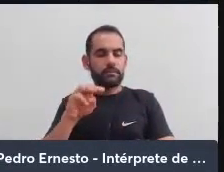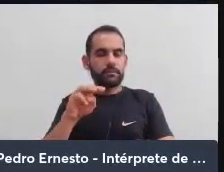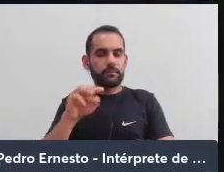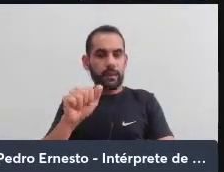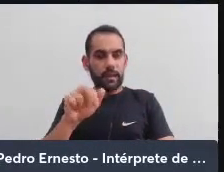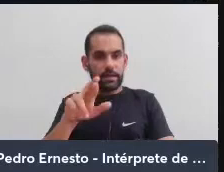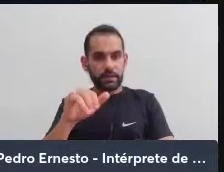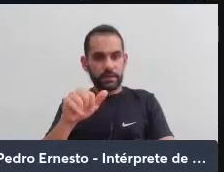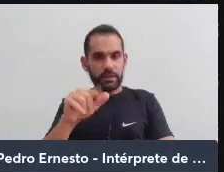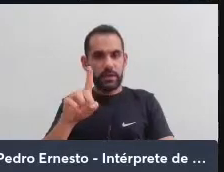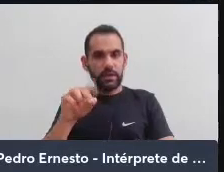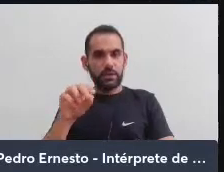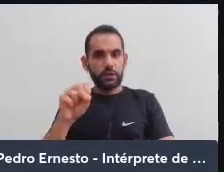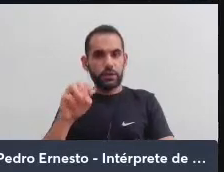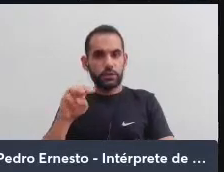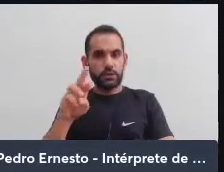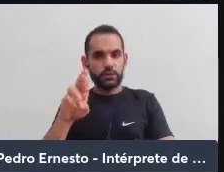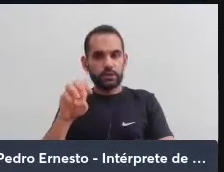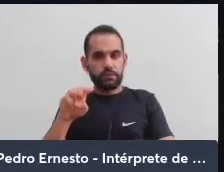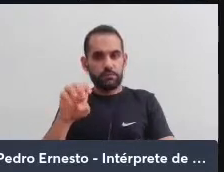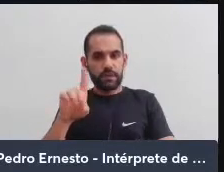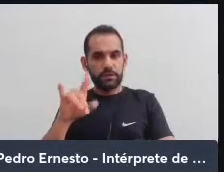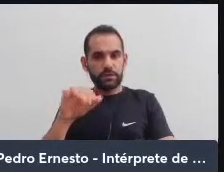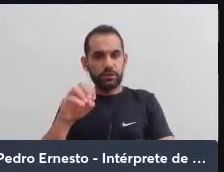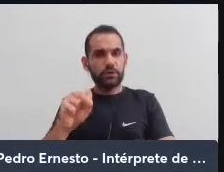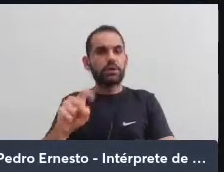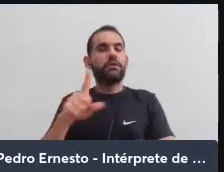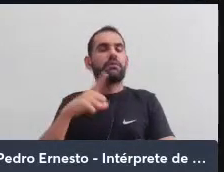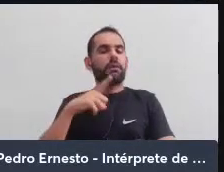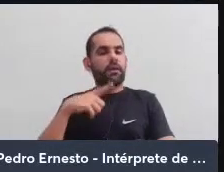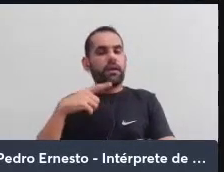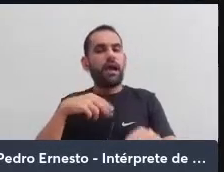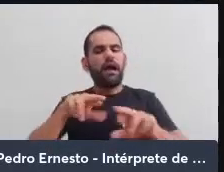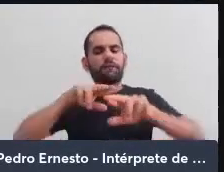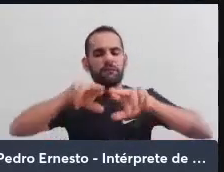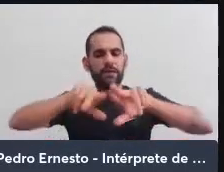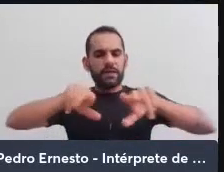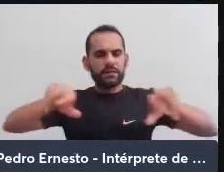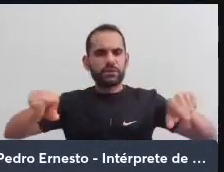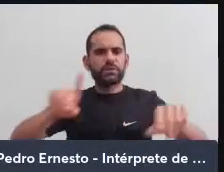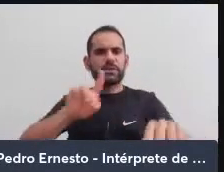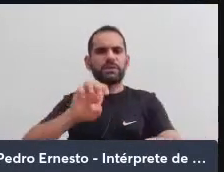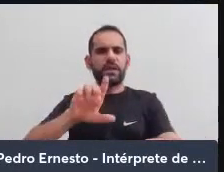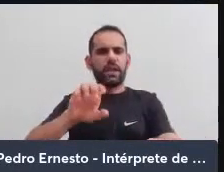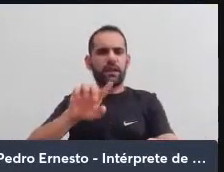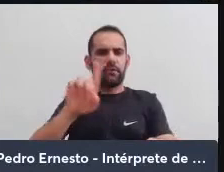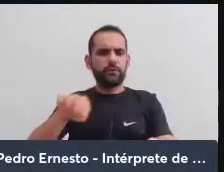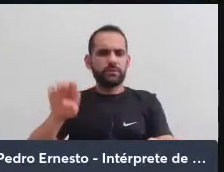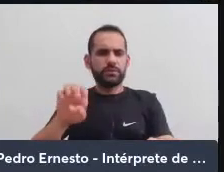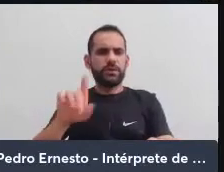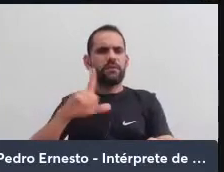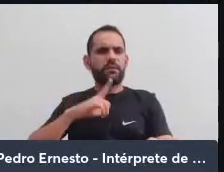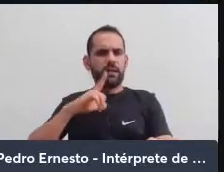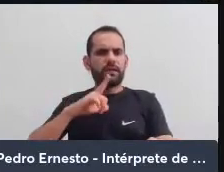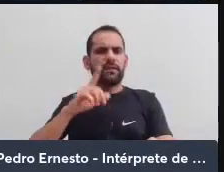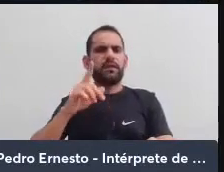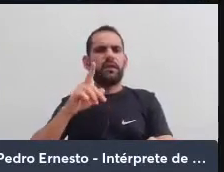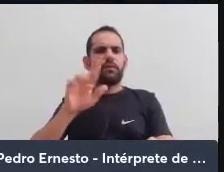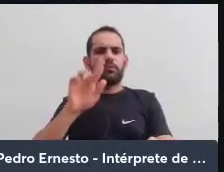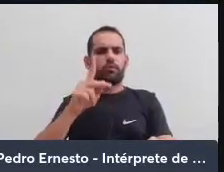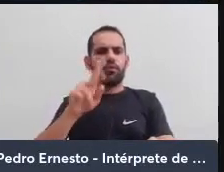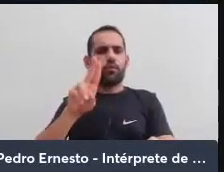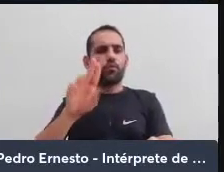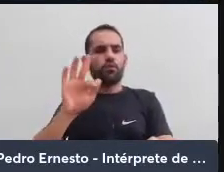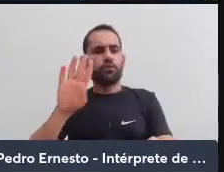um pouco mais sobre esse evento, as variações deleuzianas, organizado lá na Universidade Federal do Pará, e na